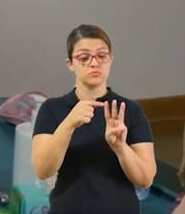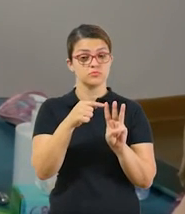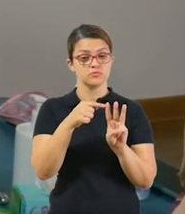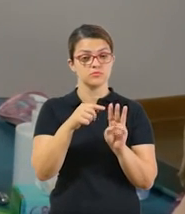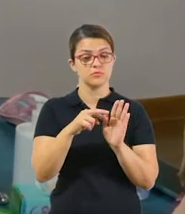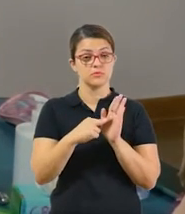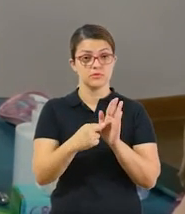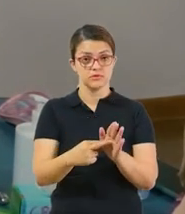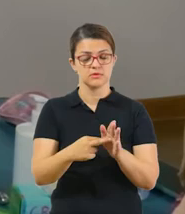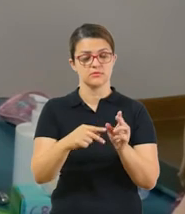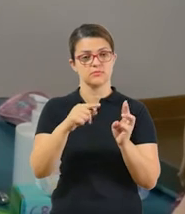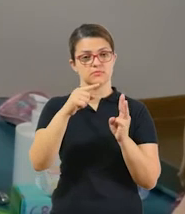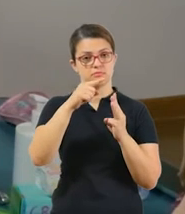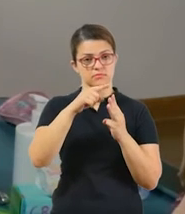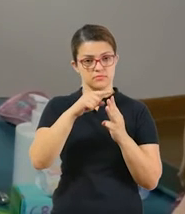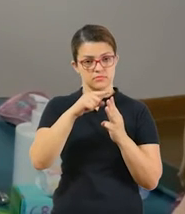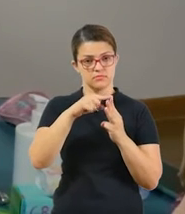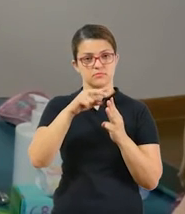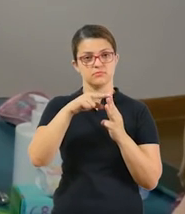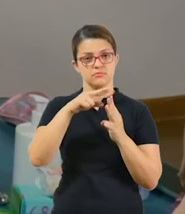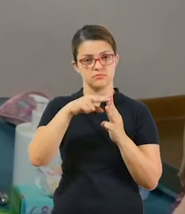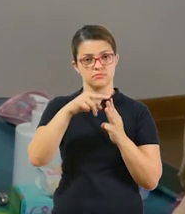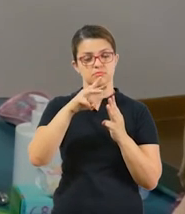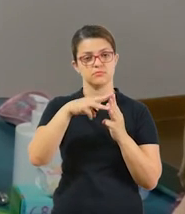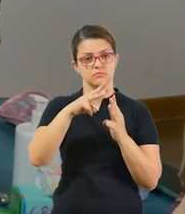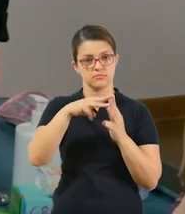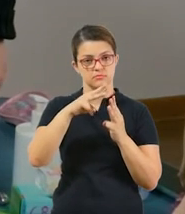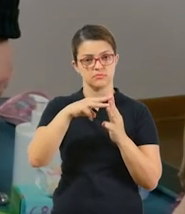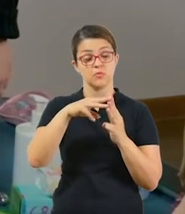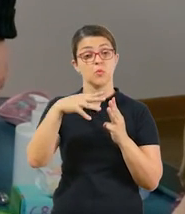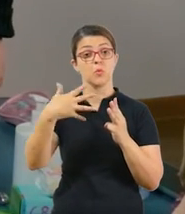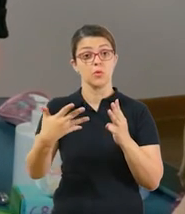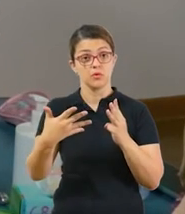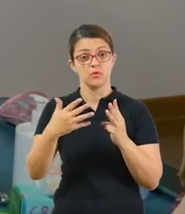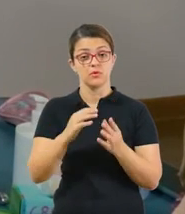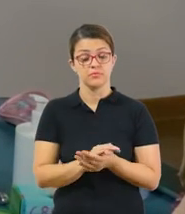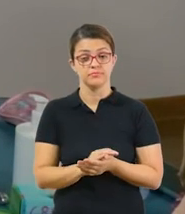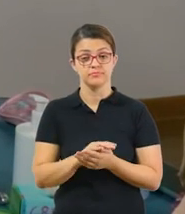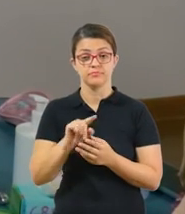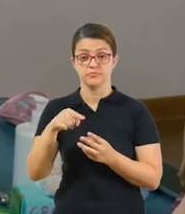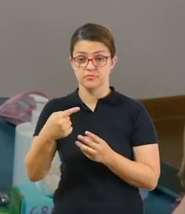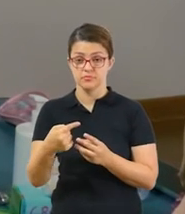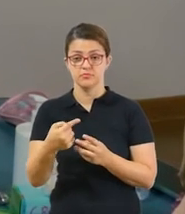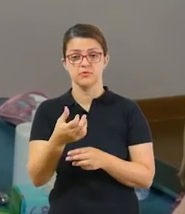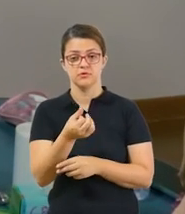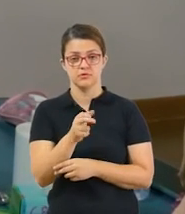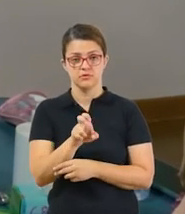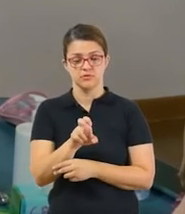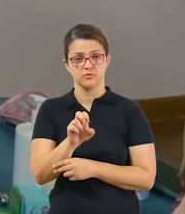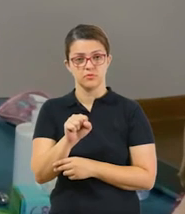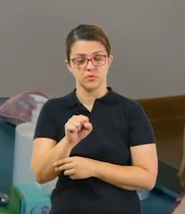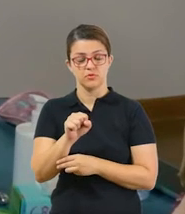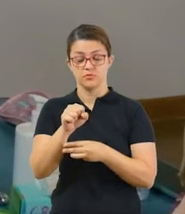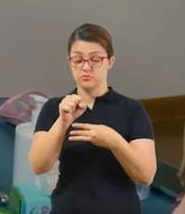centena, qual representa a dezena e qual representa a unidade. Depois, a mesma coisa no